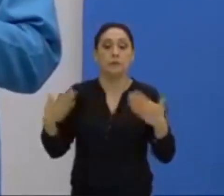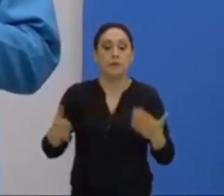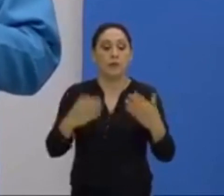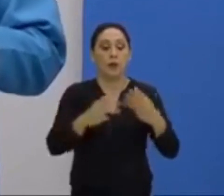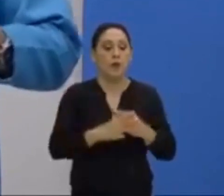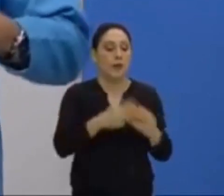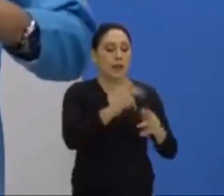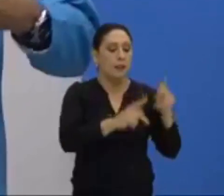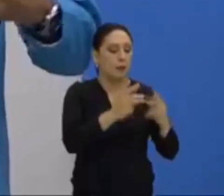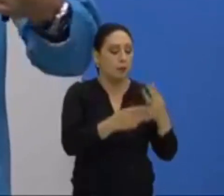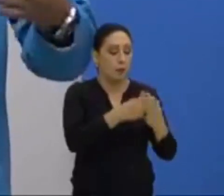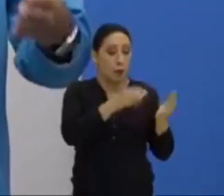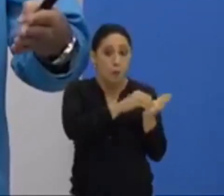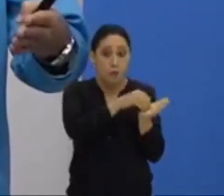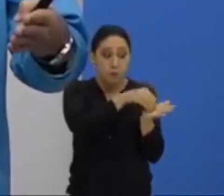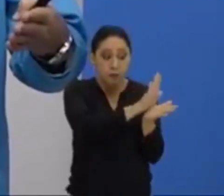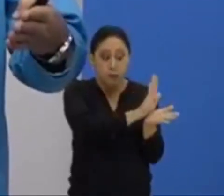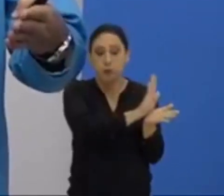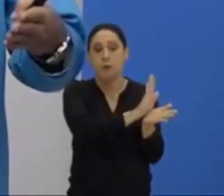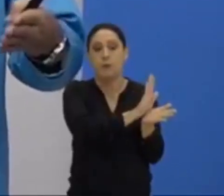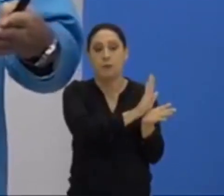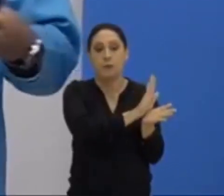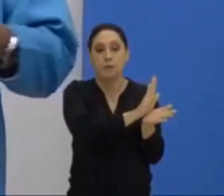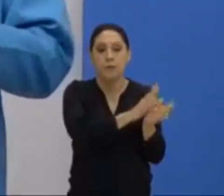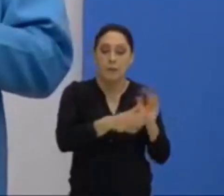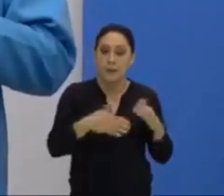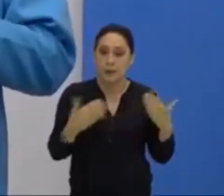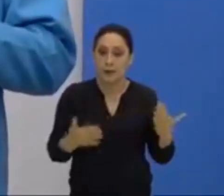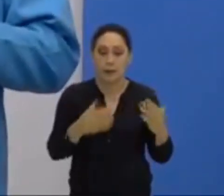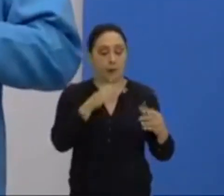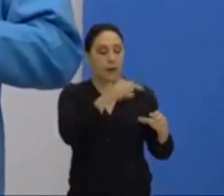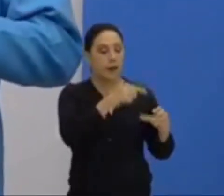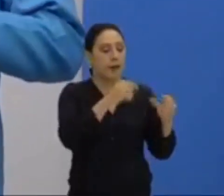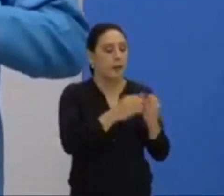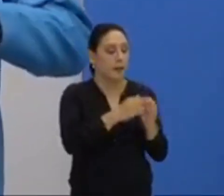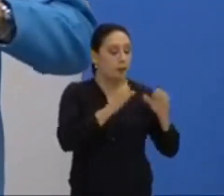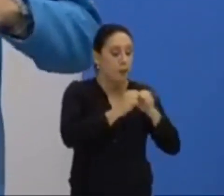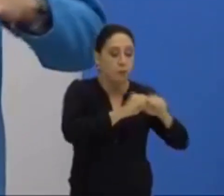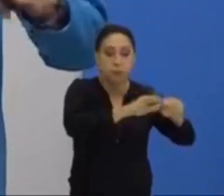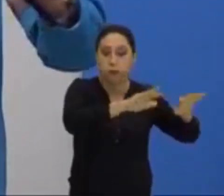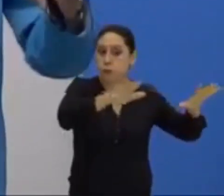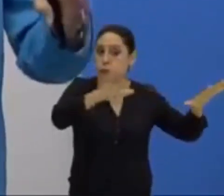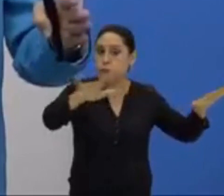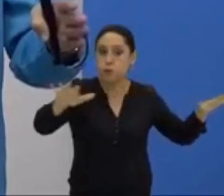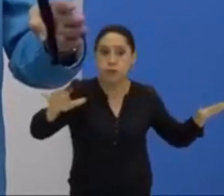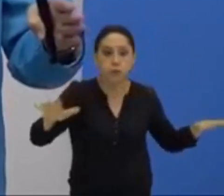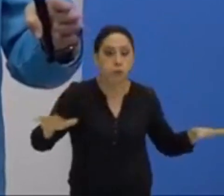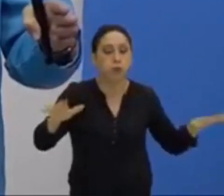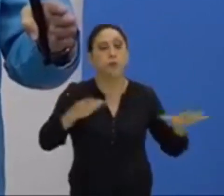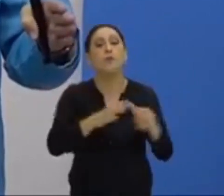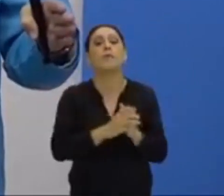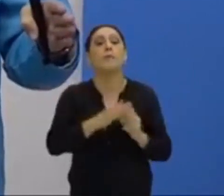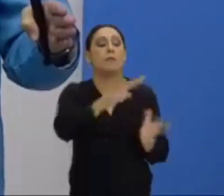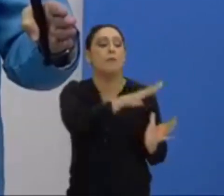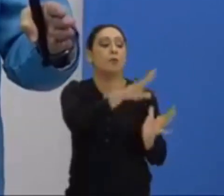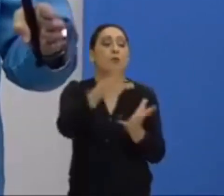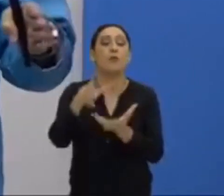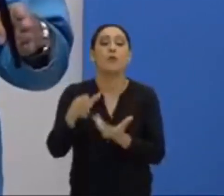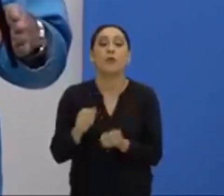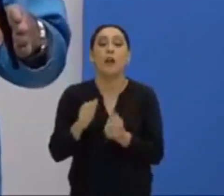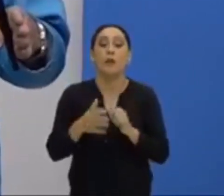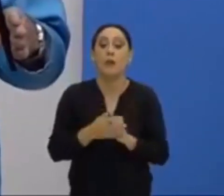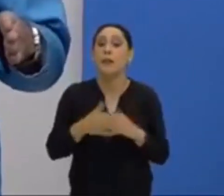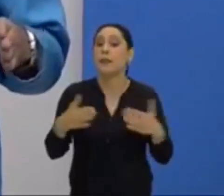judeus acabaram sendo expulsos do seu território. E esses judeus se espalharam por diferentes áreas do cenário mundial.